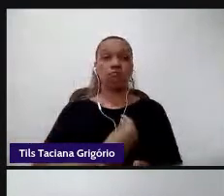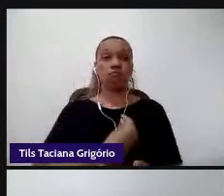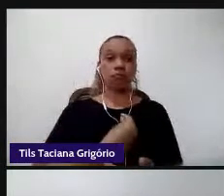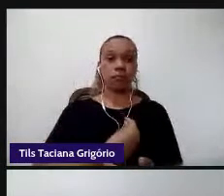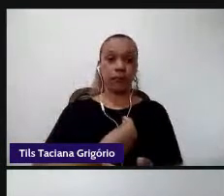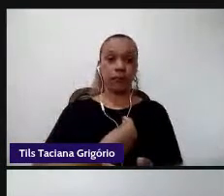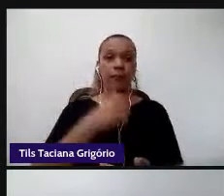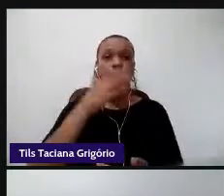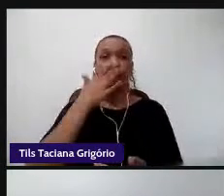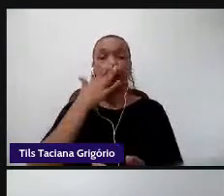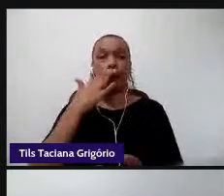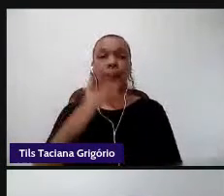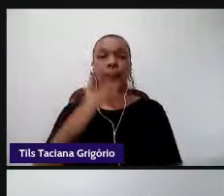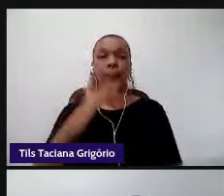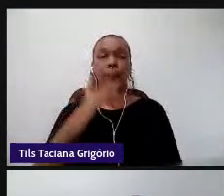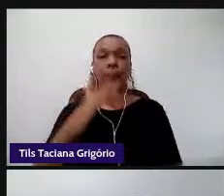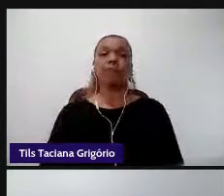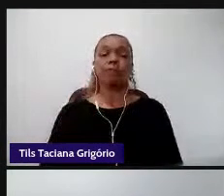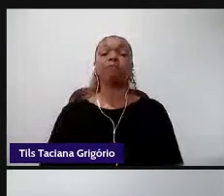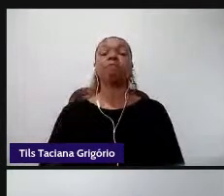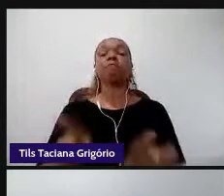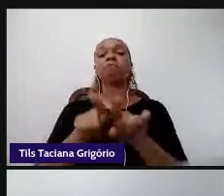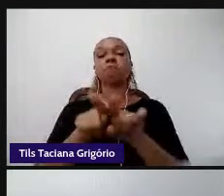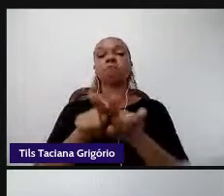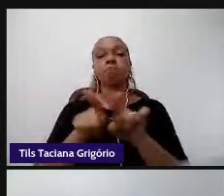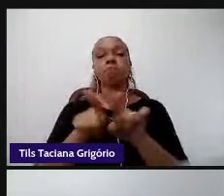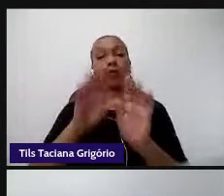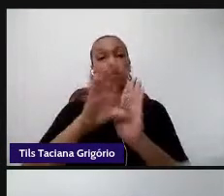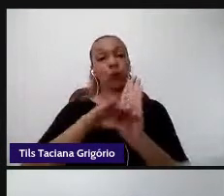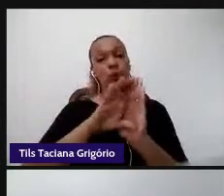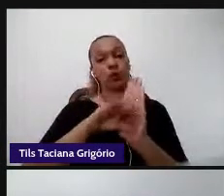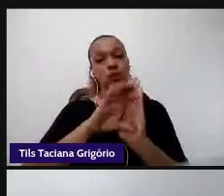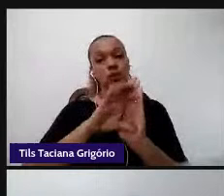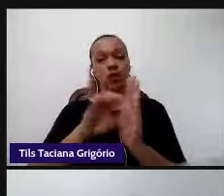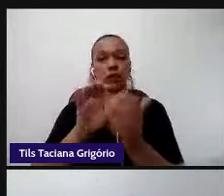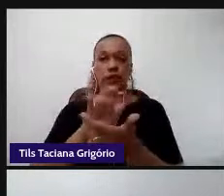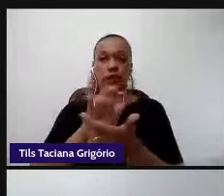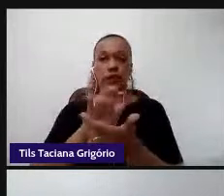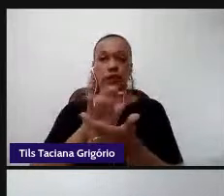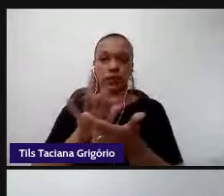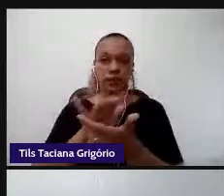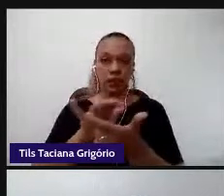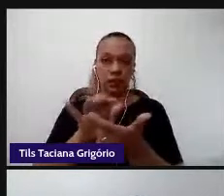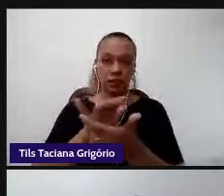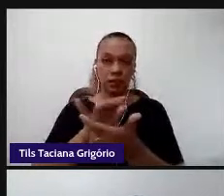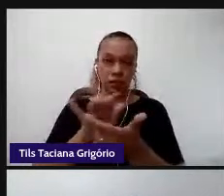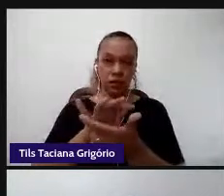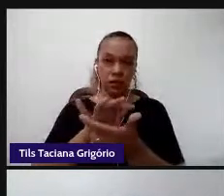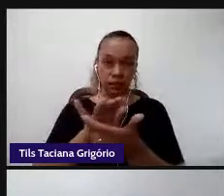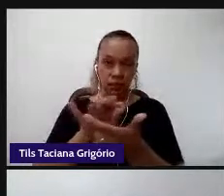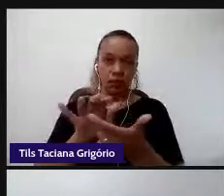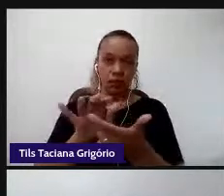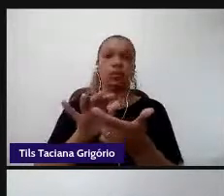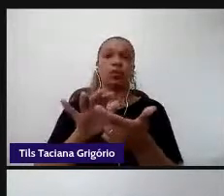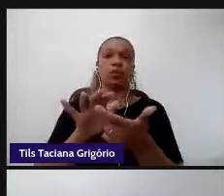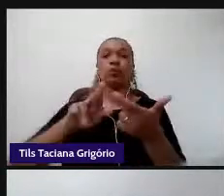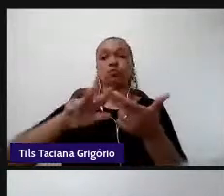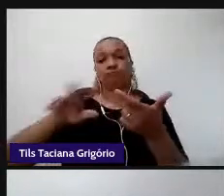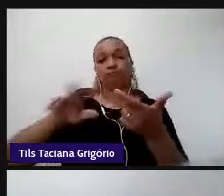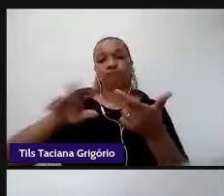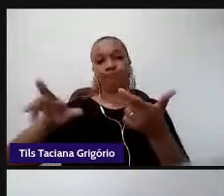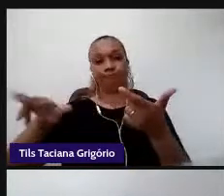Nesse sentido o conceito de letramento agora não mais no singular mas um conceito mais pluralizado ele